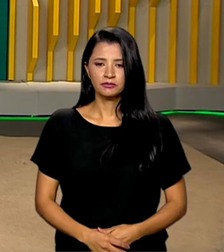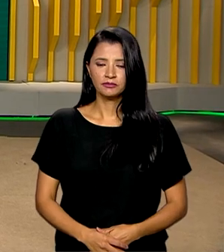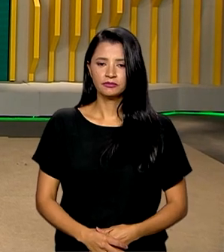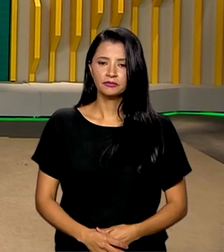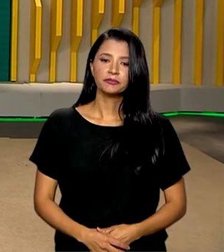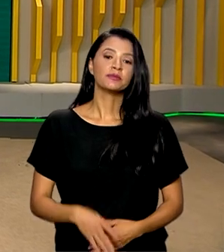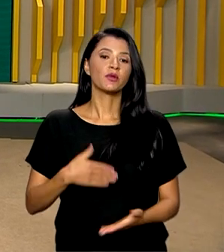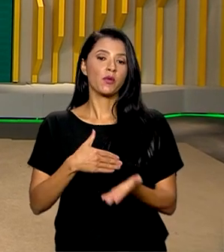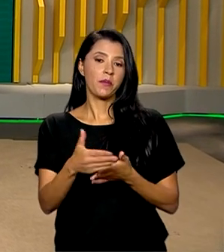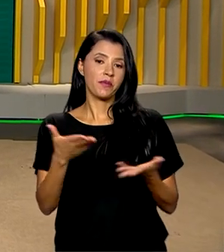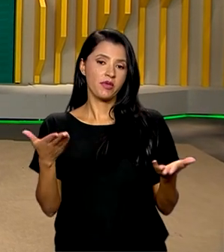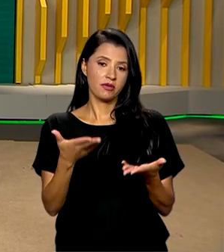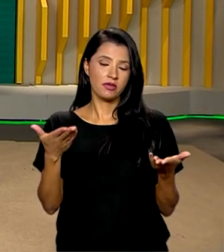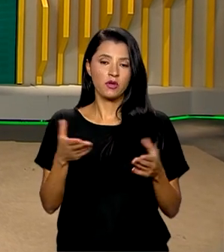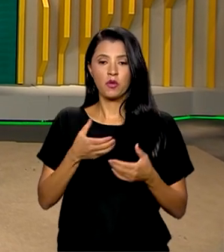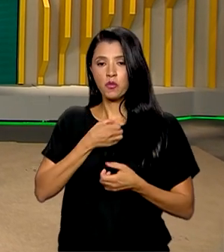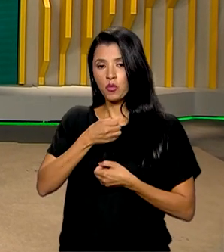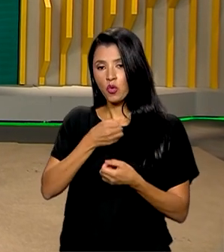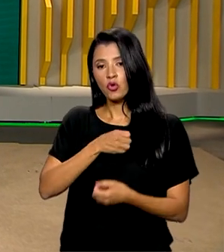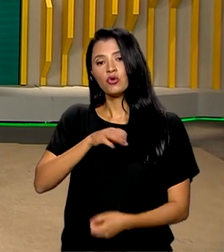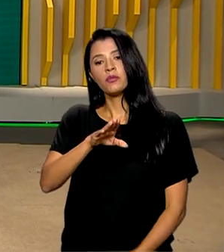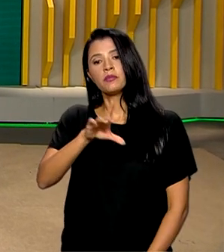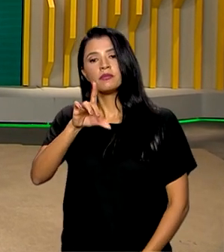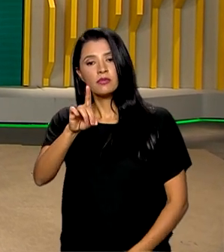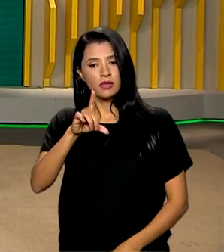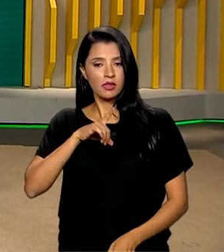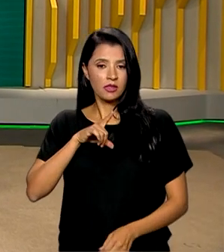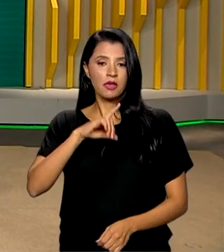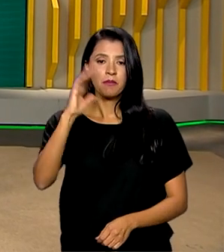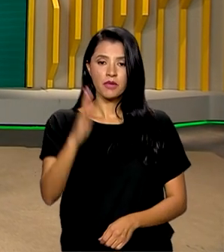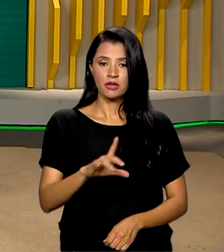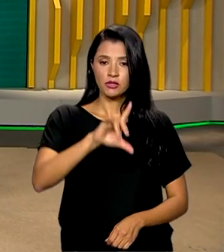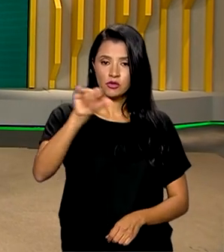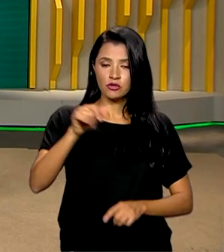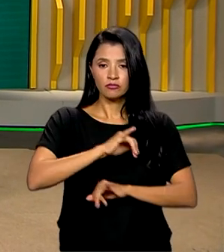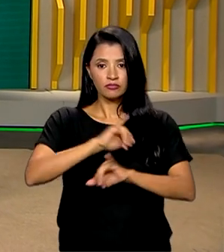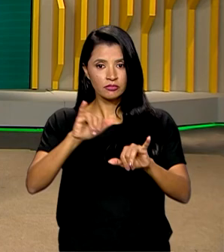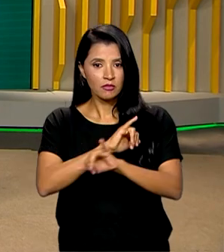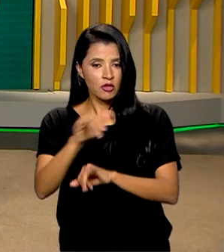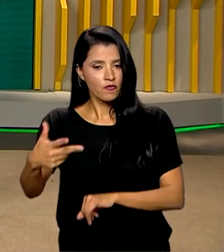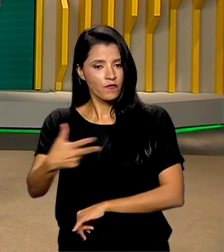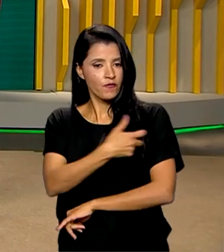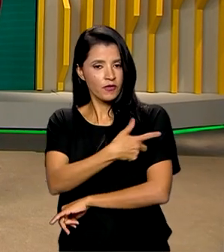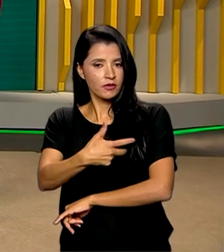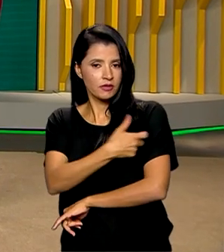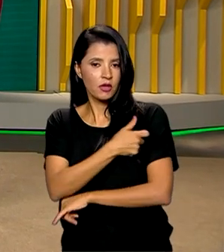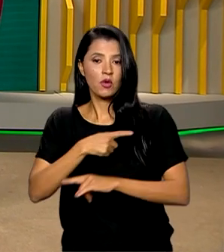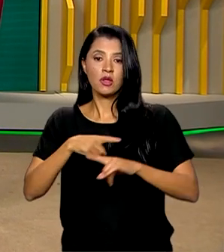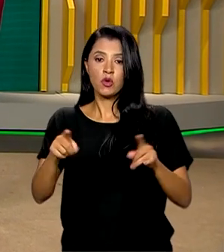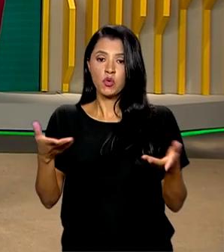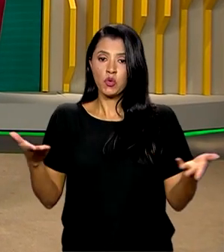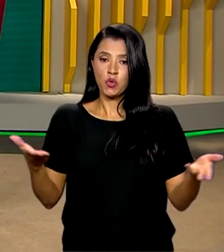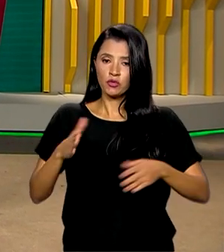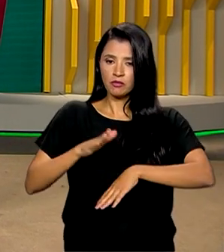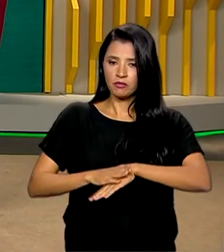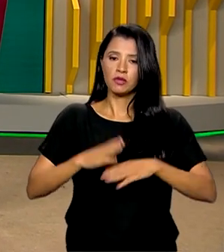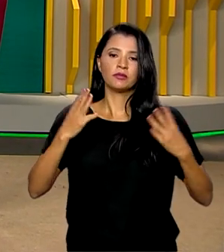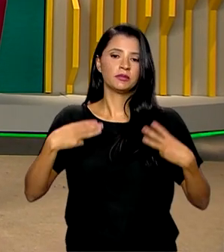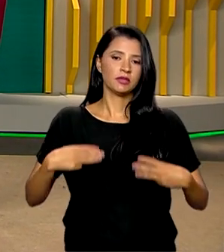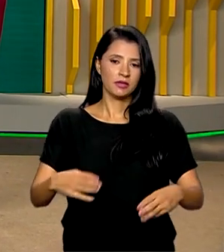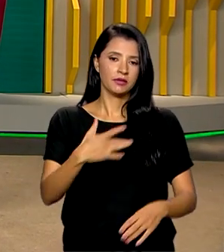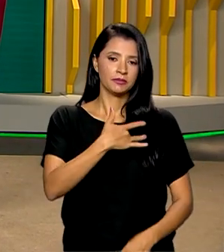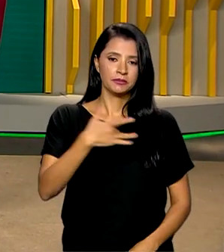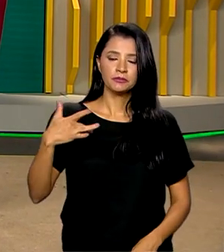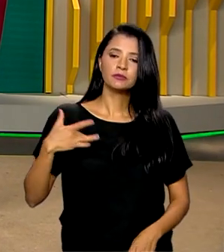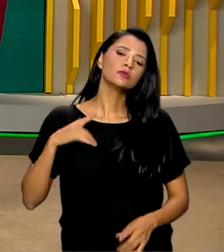E nós começamos esta edição do Brasil em Dia com a campanha nacional de multivacinação lançada hoje pelo Ministério da Saúde.